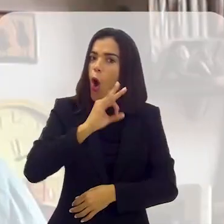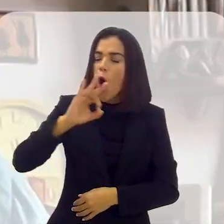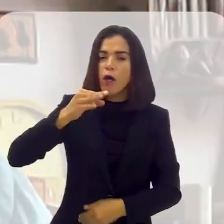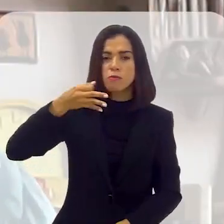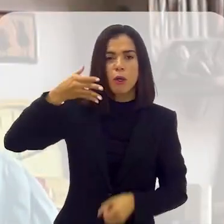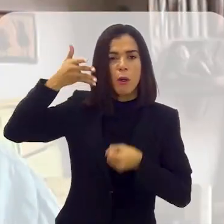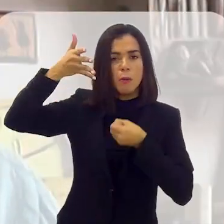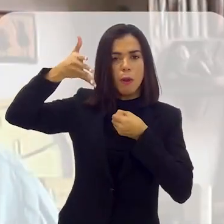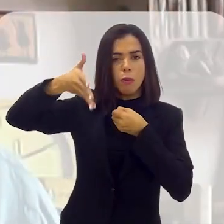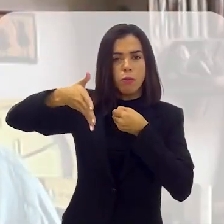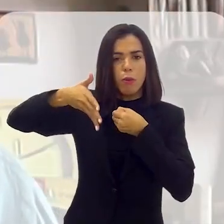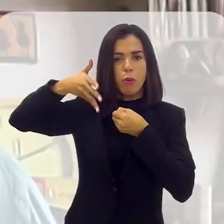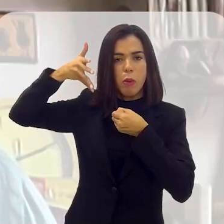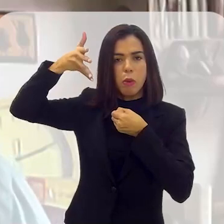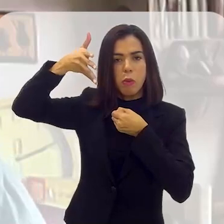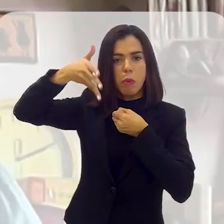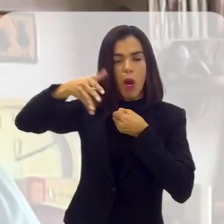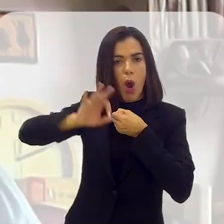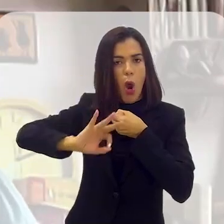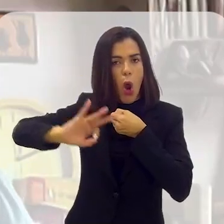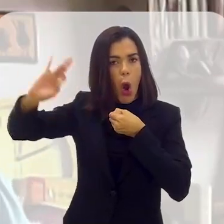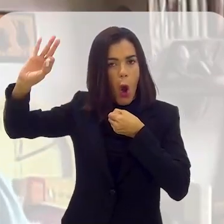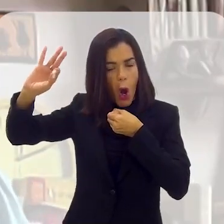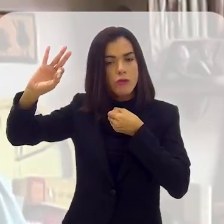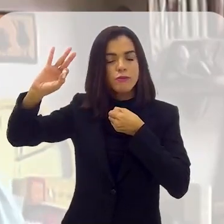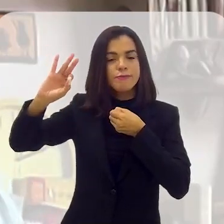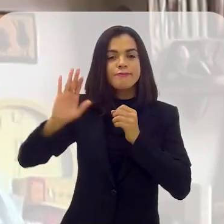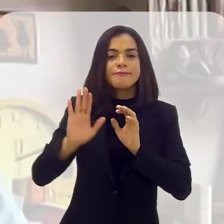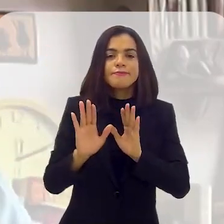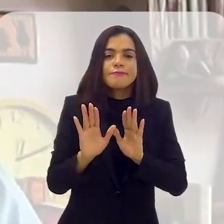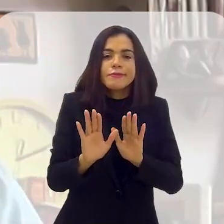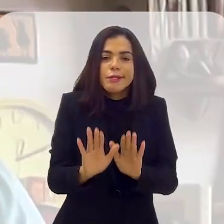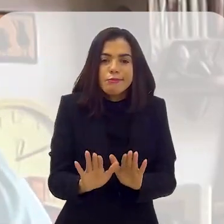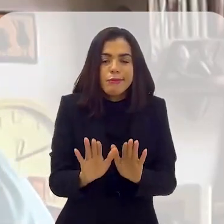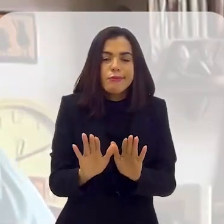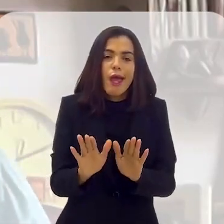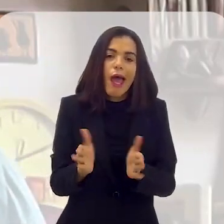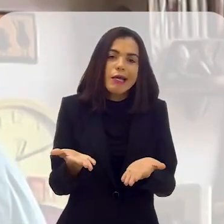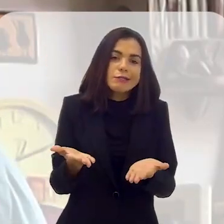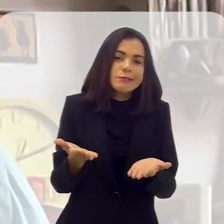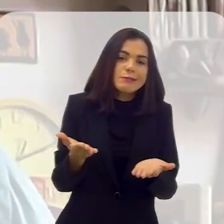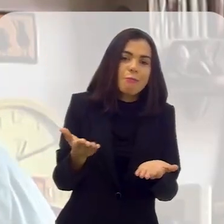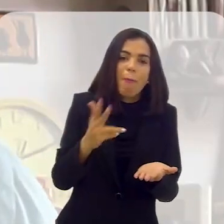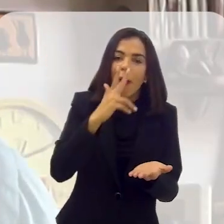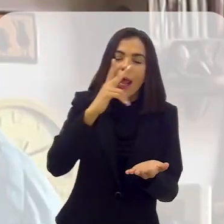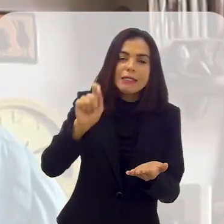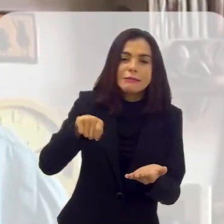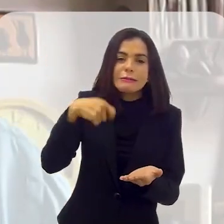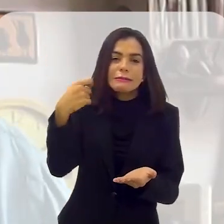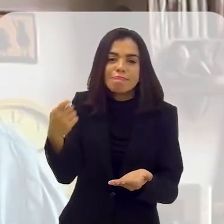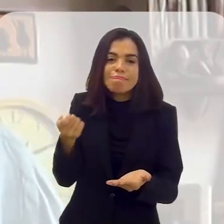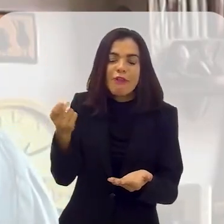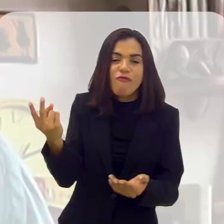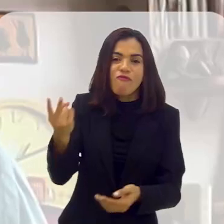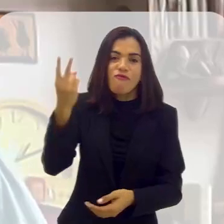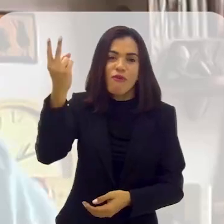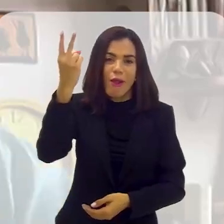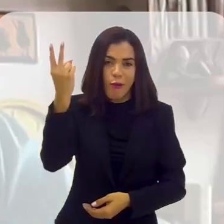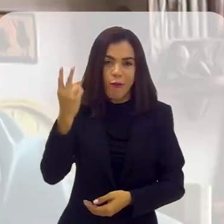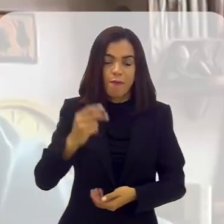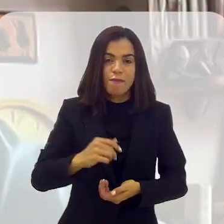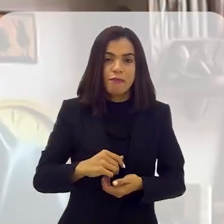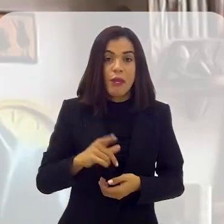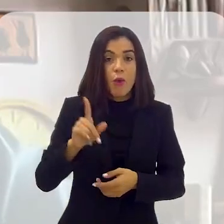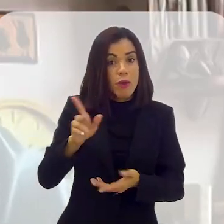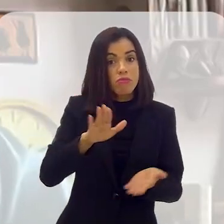ele era um bom orador, o Carlos Marighella, mas não ficou com tanto relevo na sua trajetória.